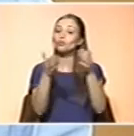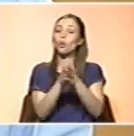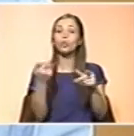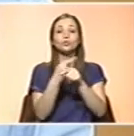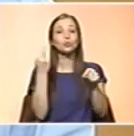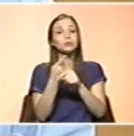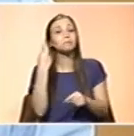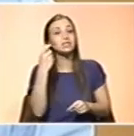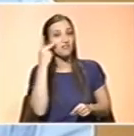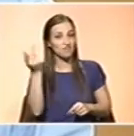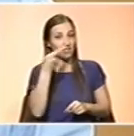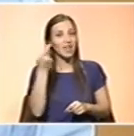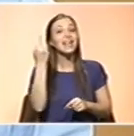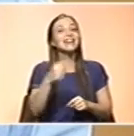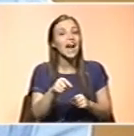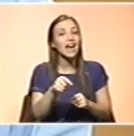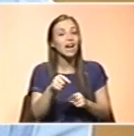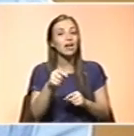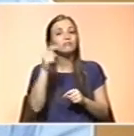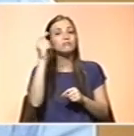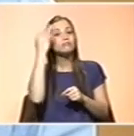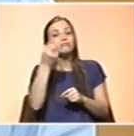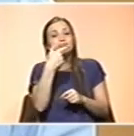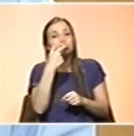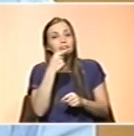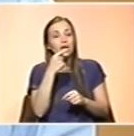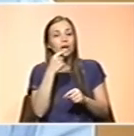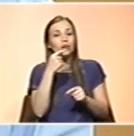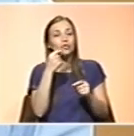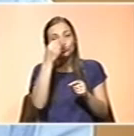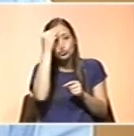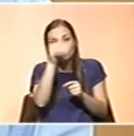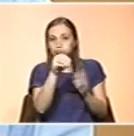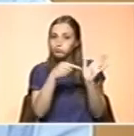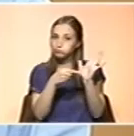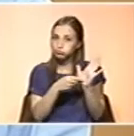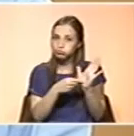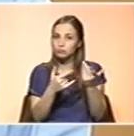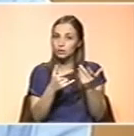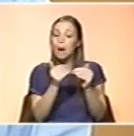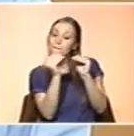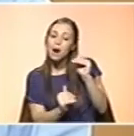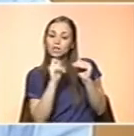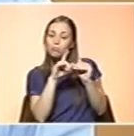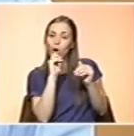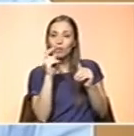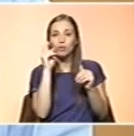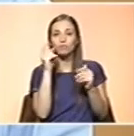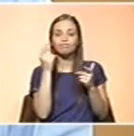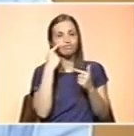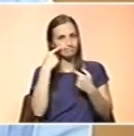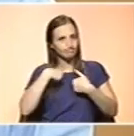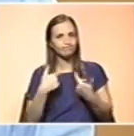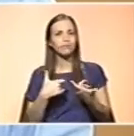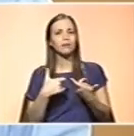falamos, têm quantidades recomendadas, abaixo das quais podemos experimentar, então, essas manifestações clínicas da